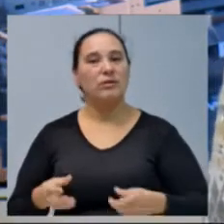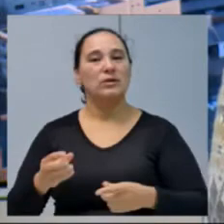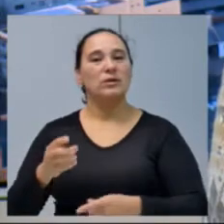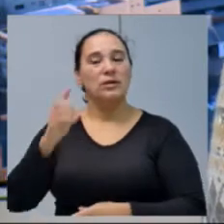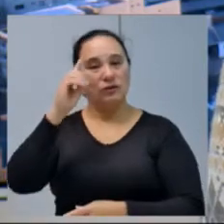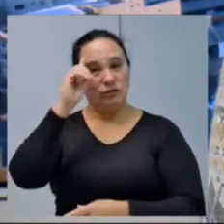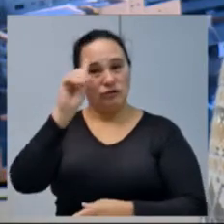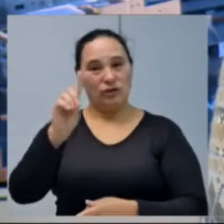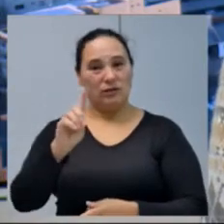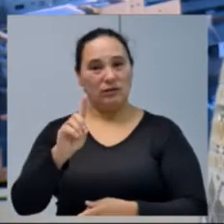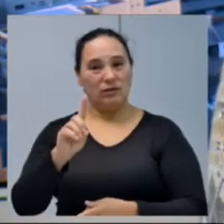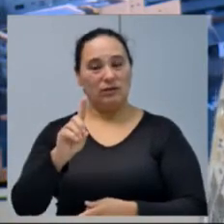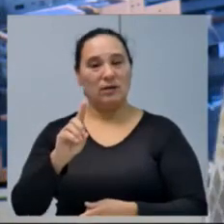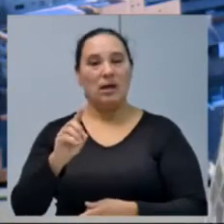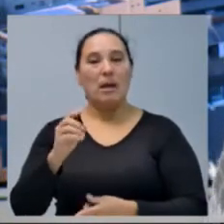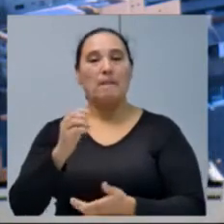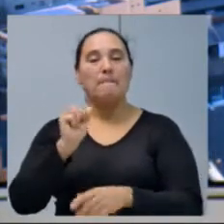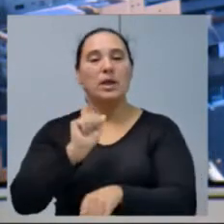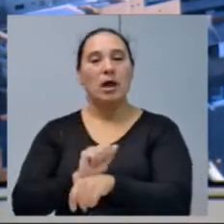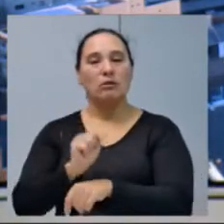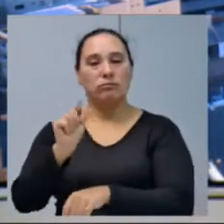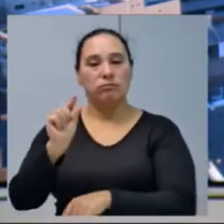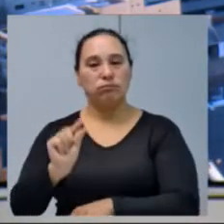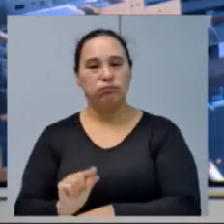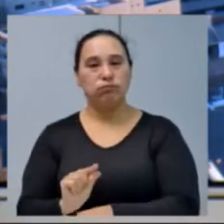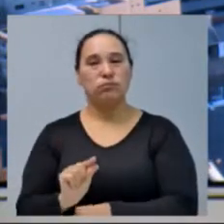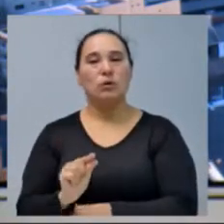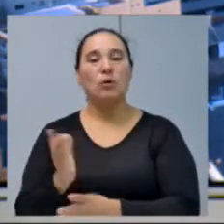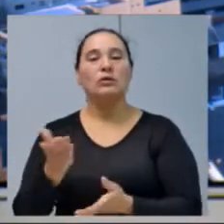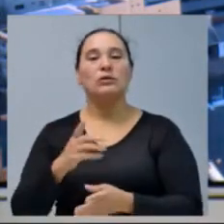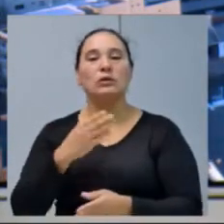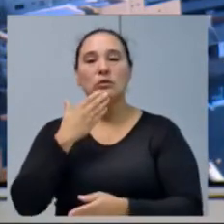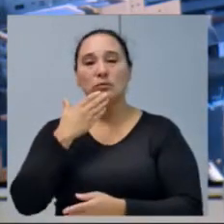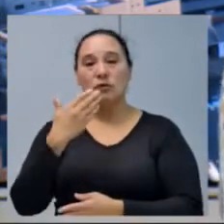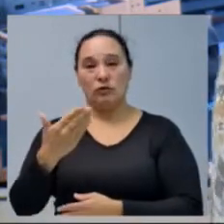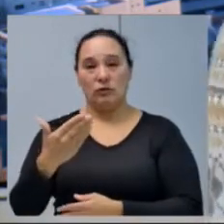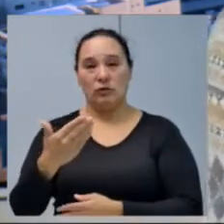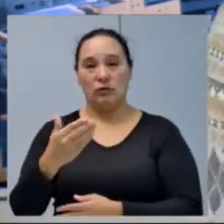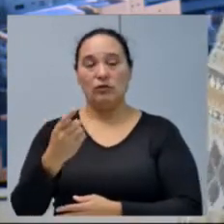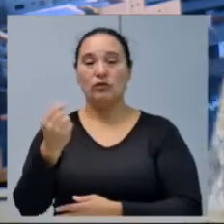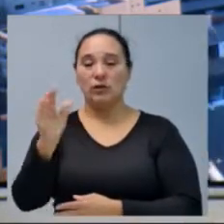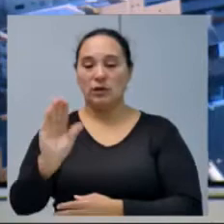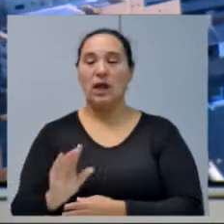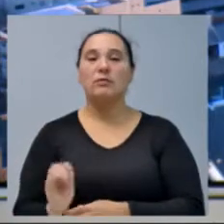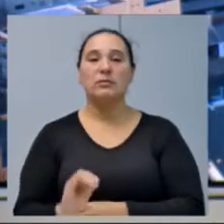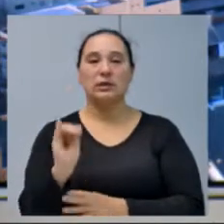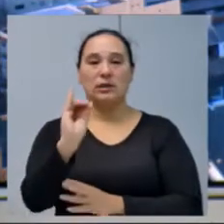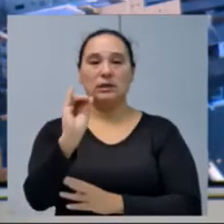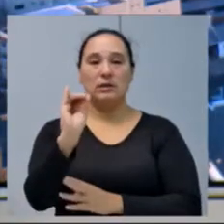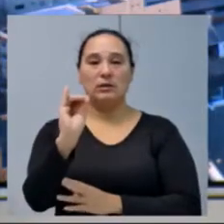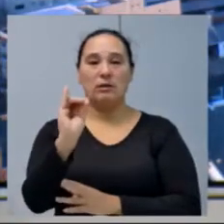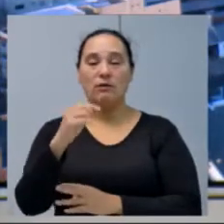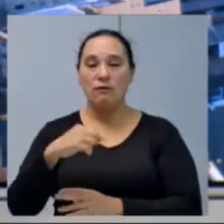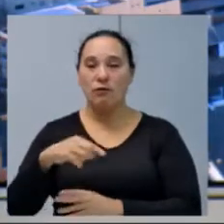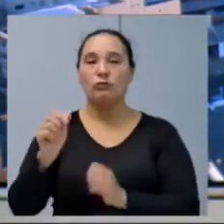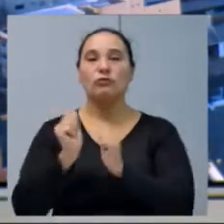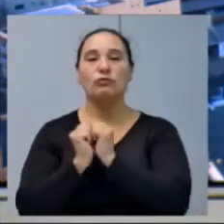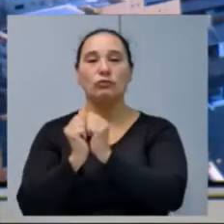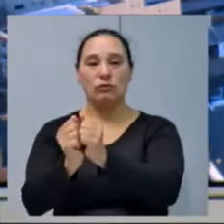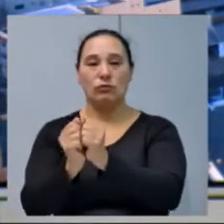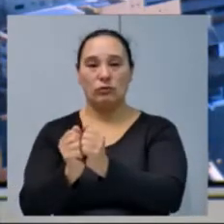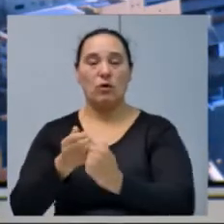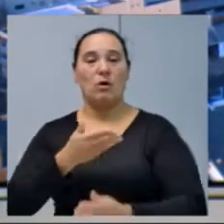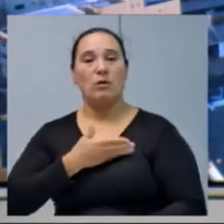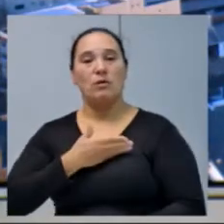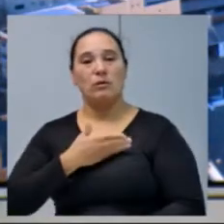uma forma de gerir melhor os gastos. Hoje, inclusive, eu tenho um pedido de diária, mas é importante salientar que vou, juntamente com o